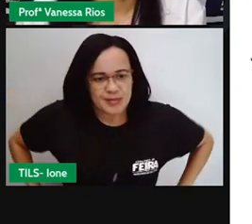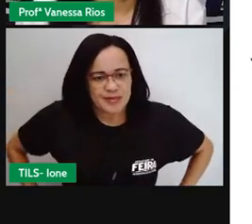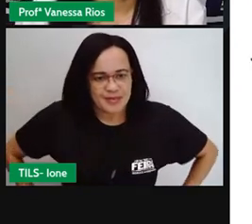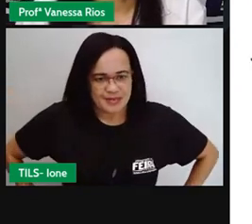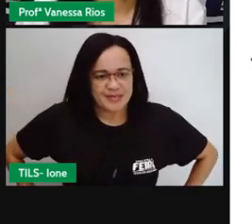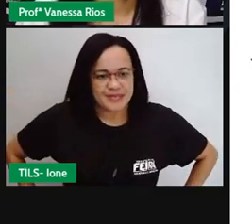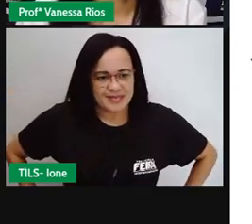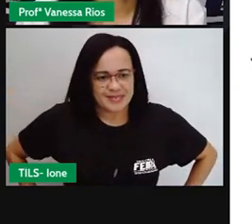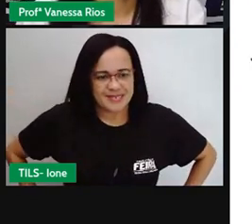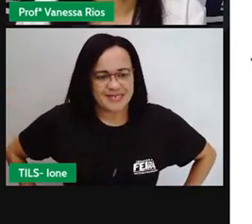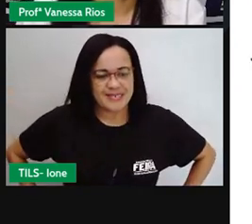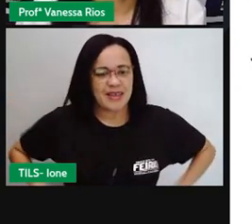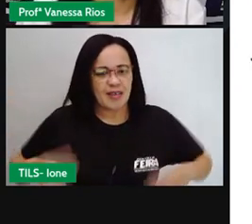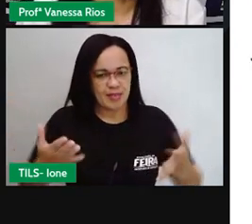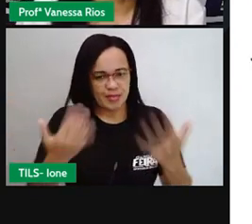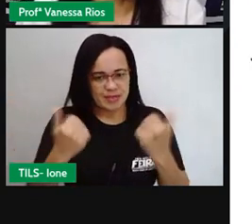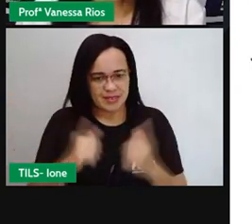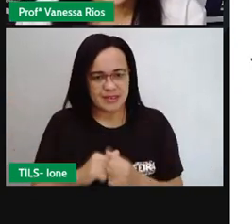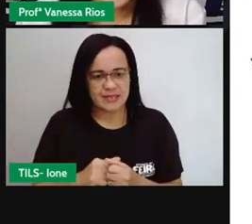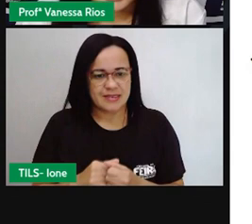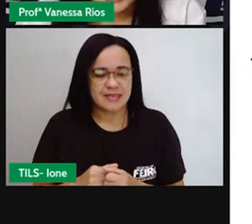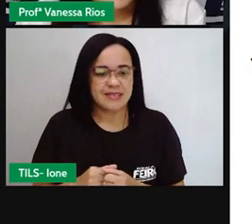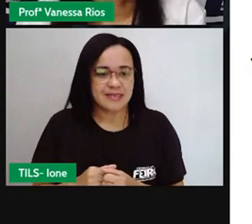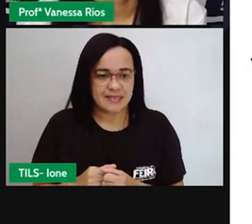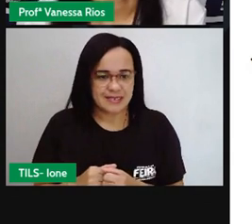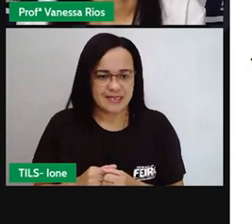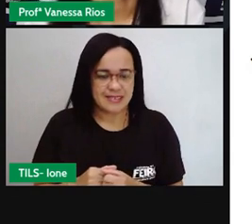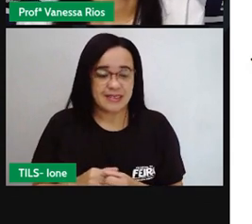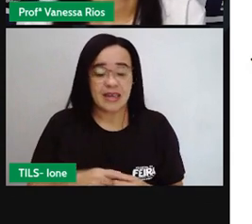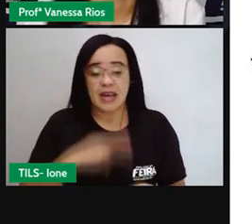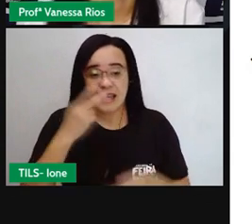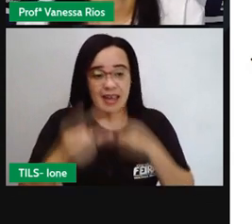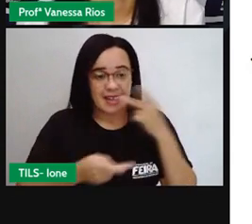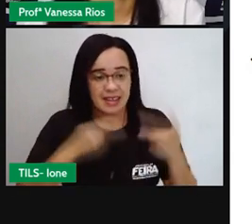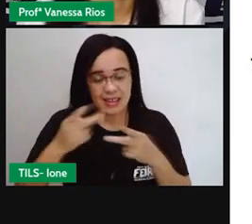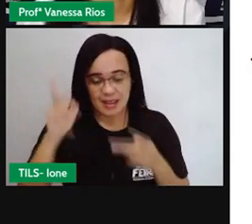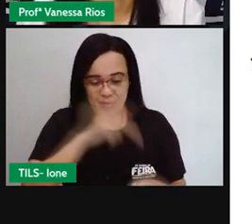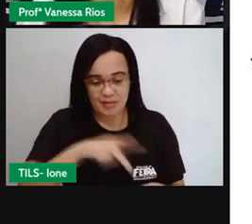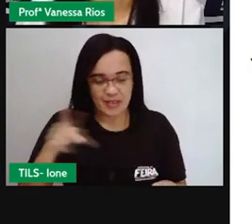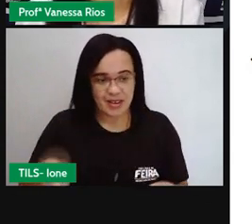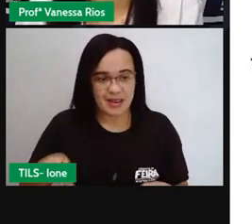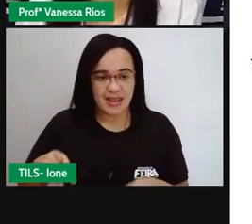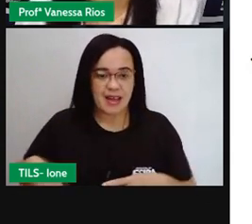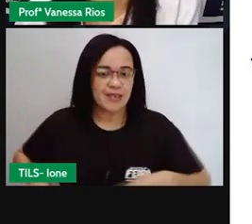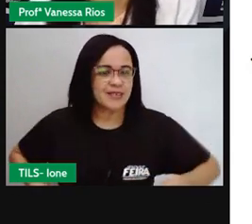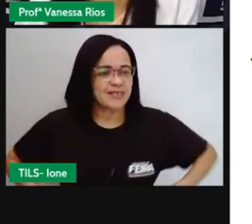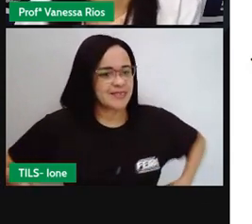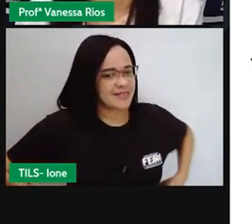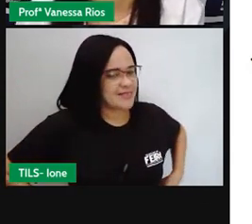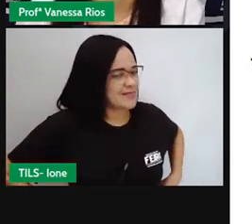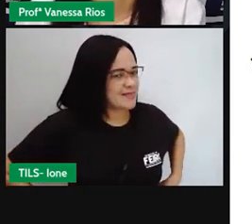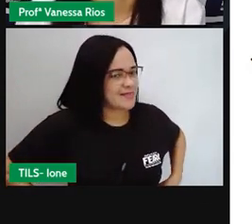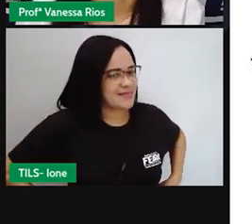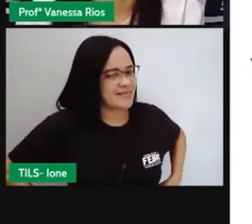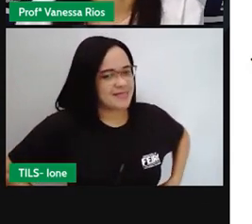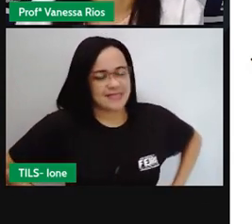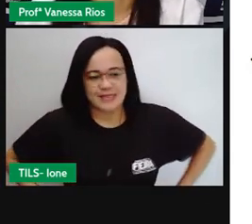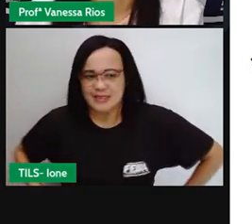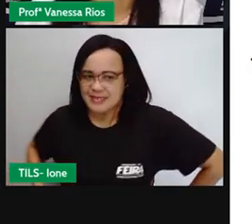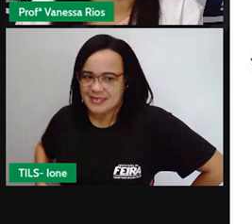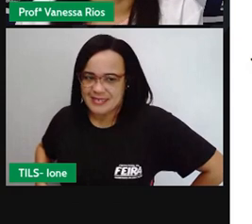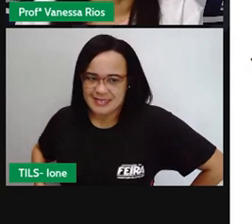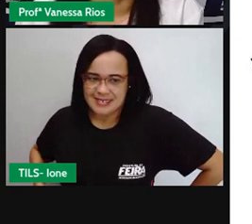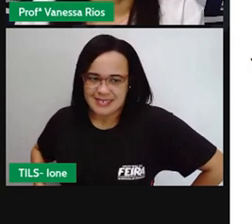lá. Cada vez que eu falar gire, você deverá dar um quarto de volta para a sua